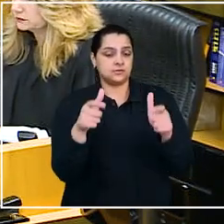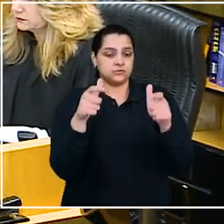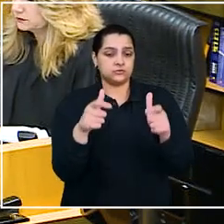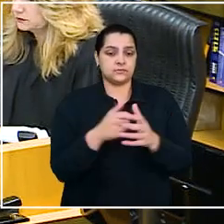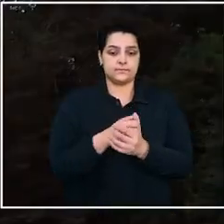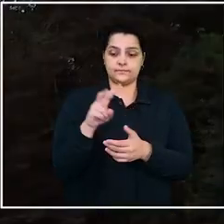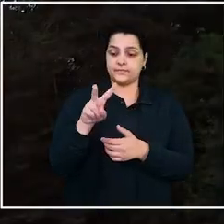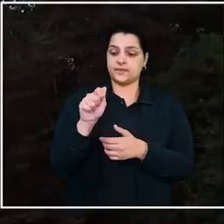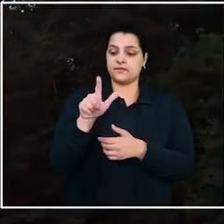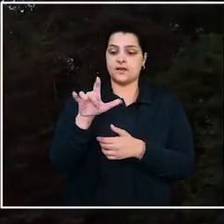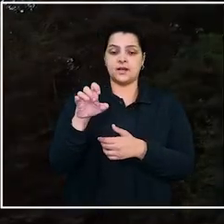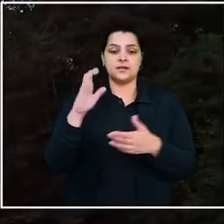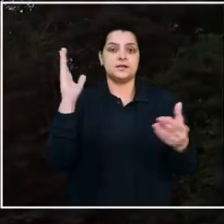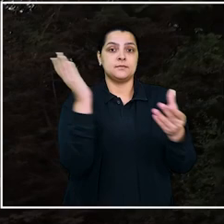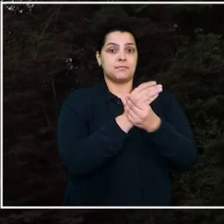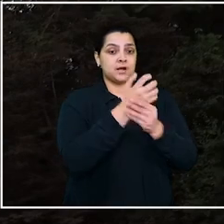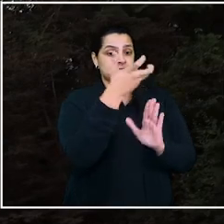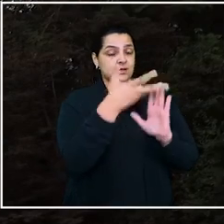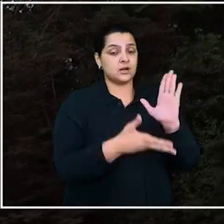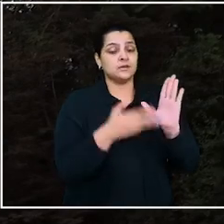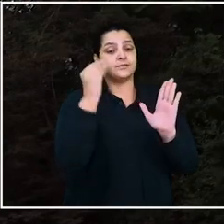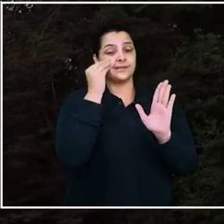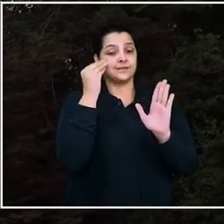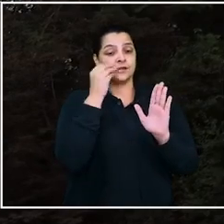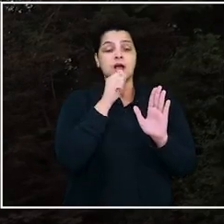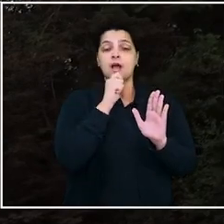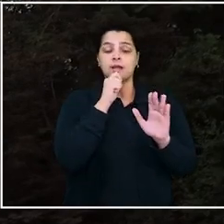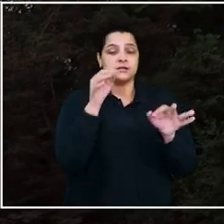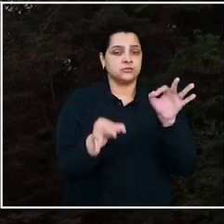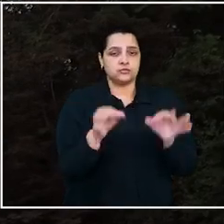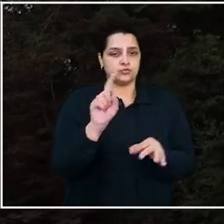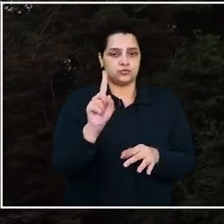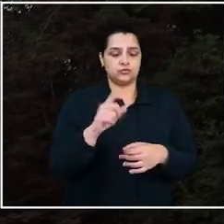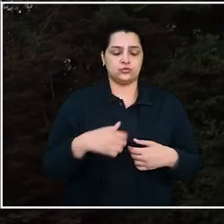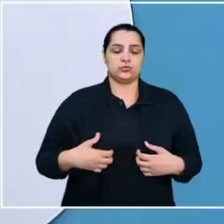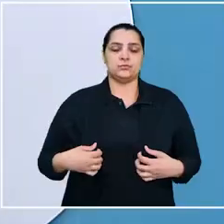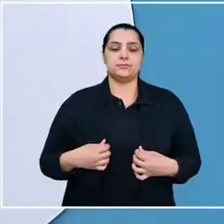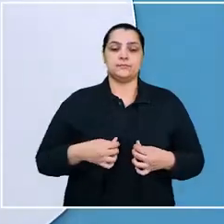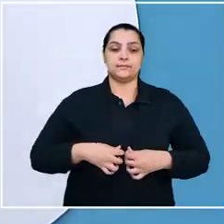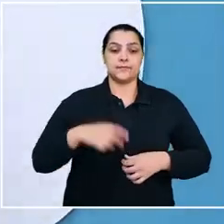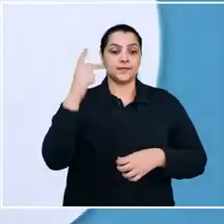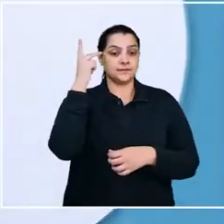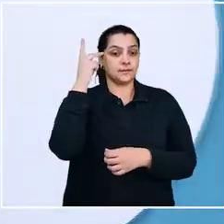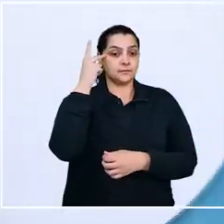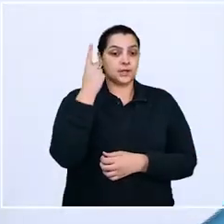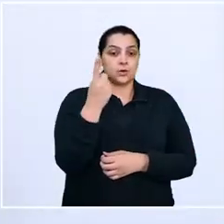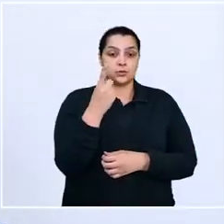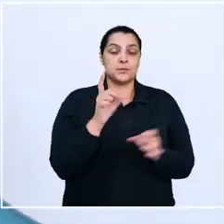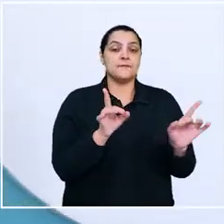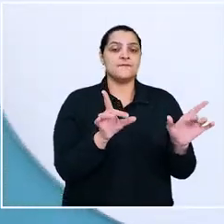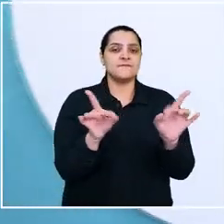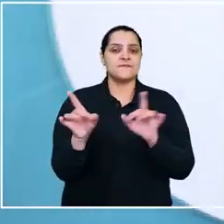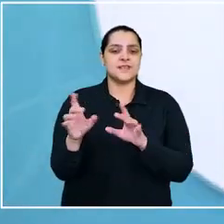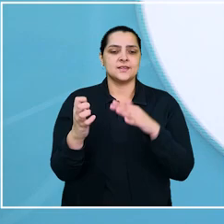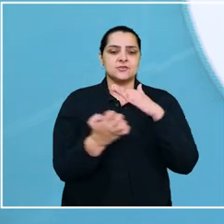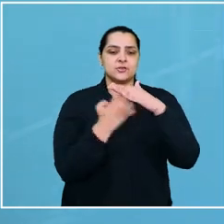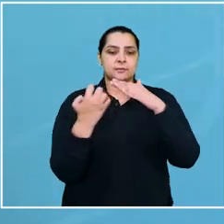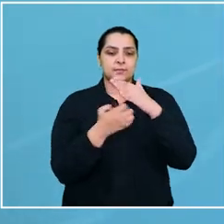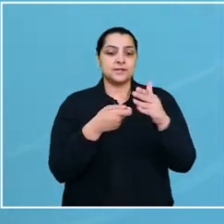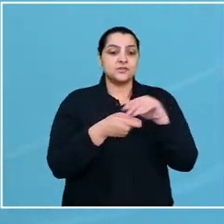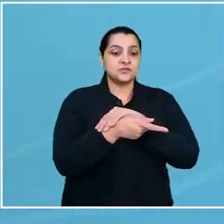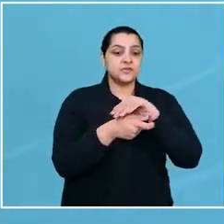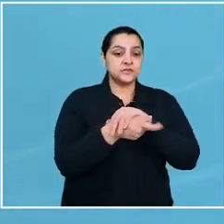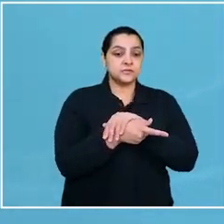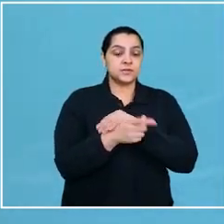Terceira Região. A Vale entrou com embargos declaratórios ainda não julgados. Em São Paulo, uma promotora de vendas de uma